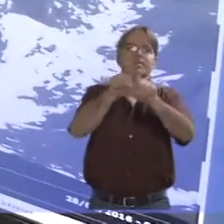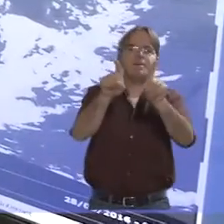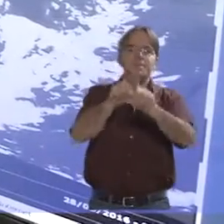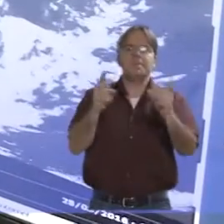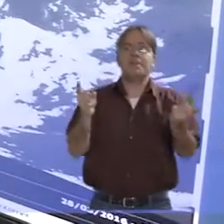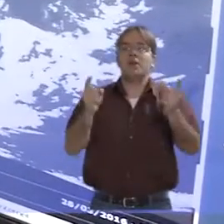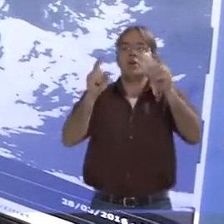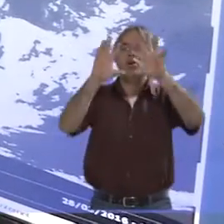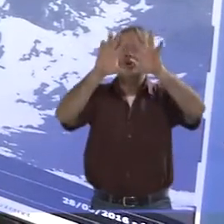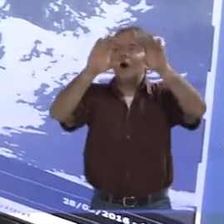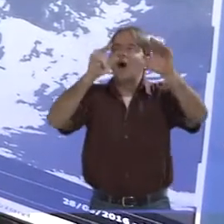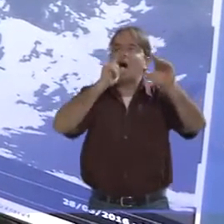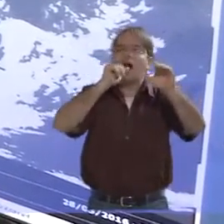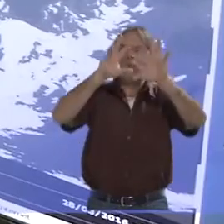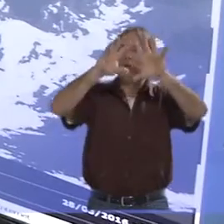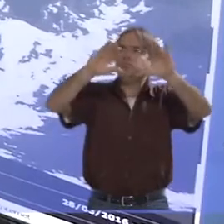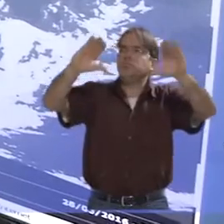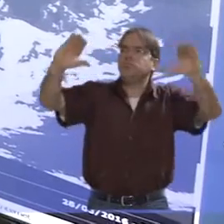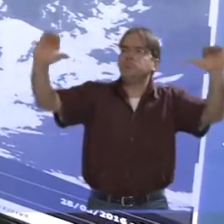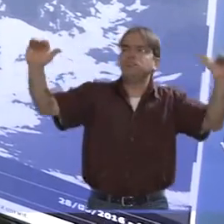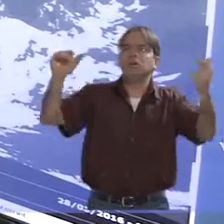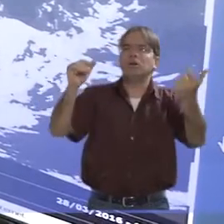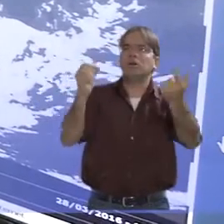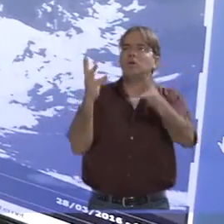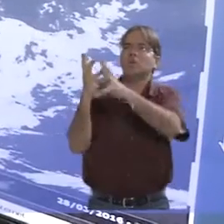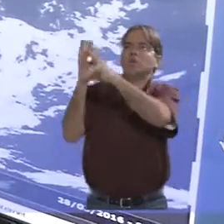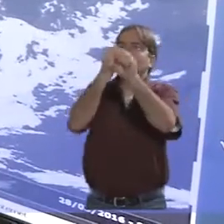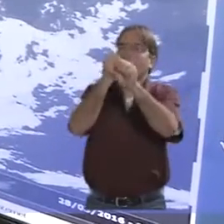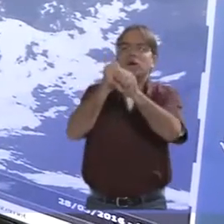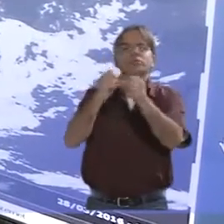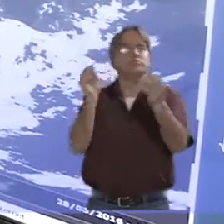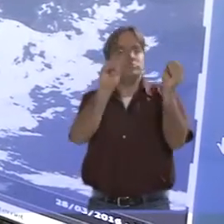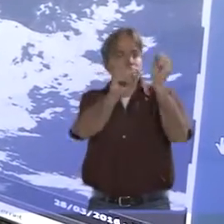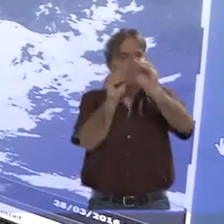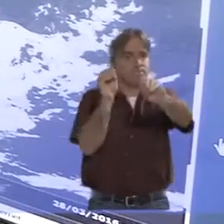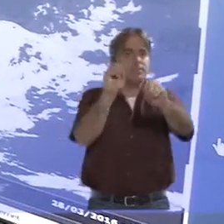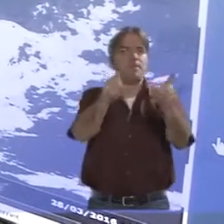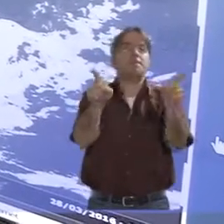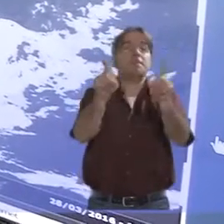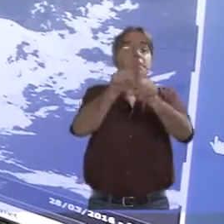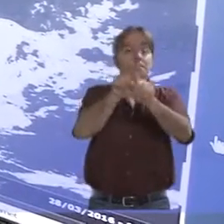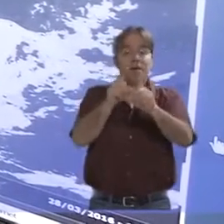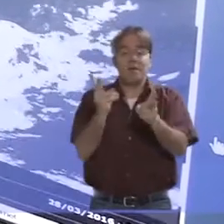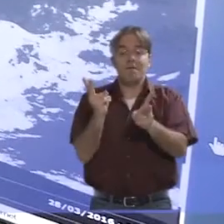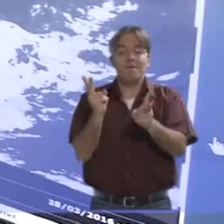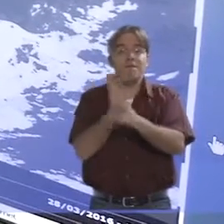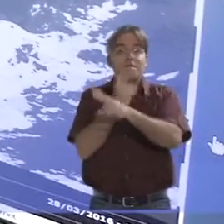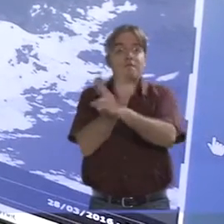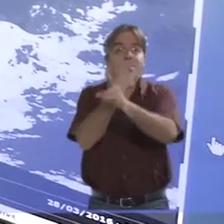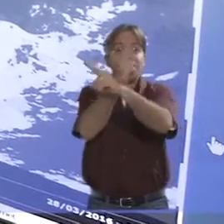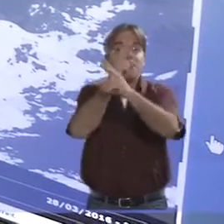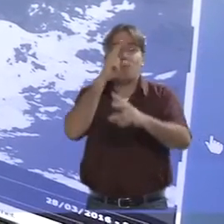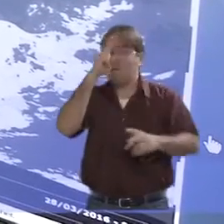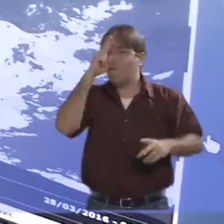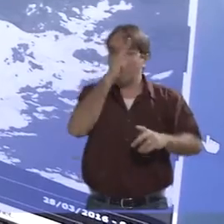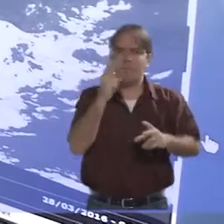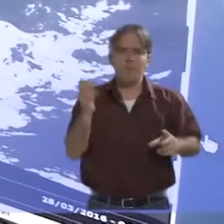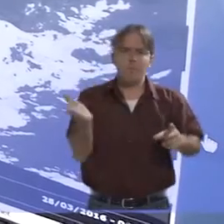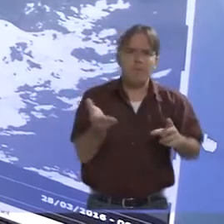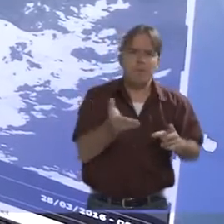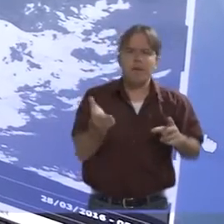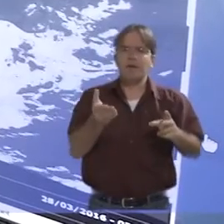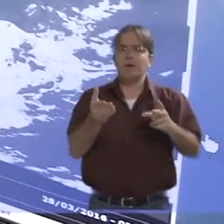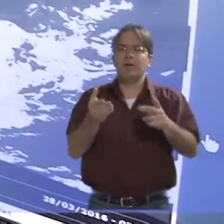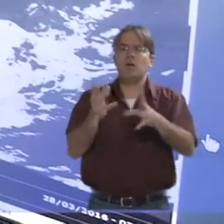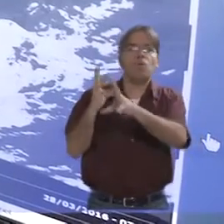quando a velocidade do vento foi forte naquele dia, quanto chegou? E também a gente coloca